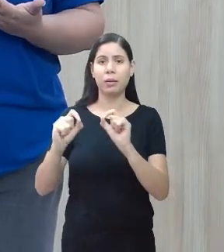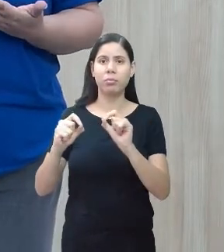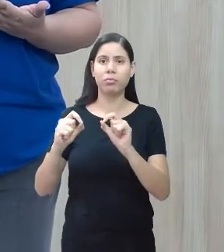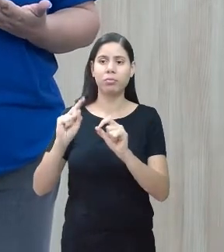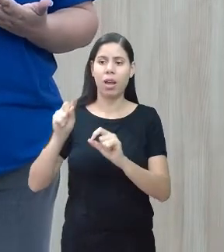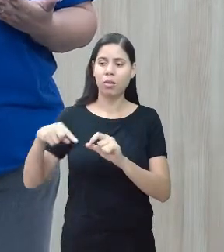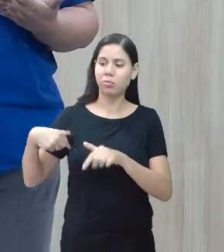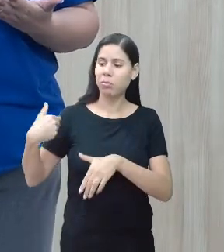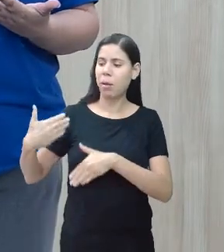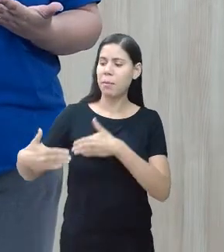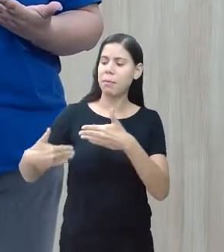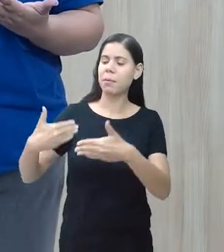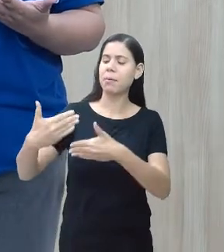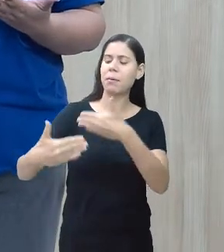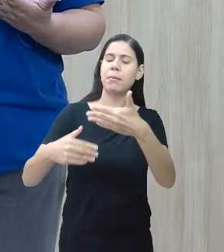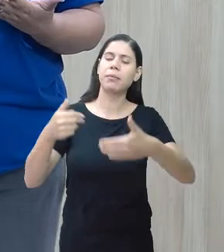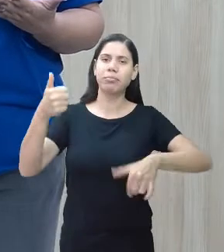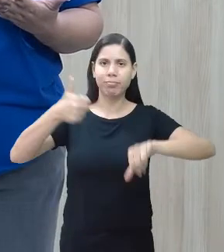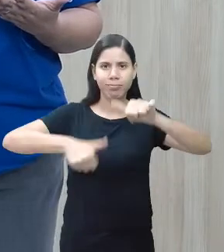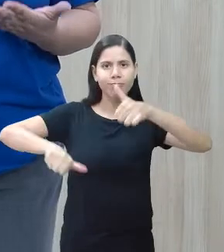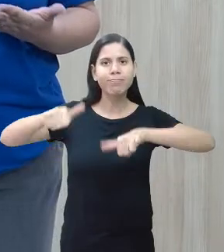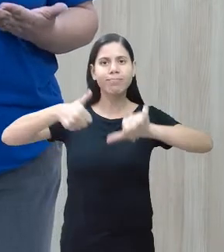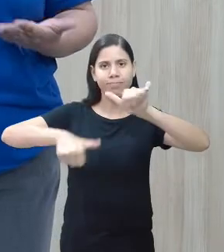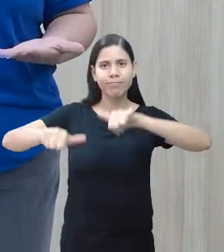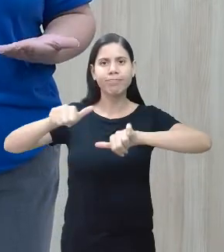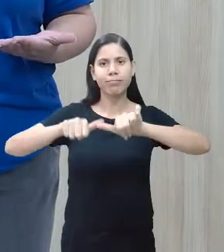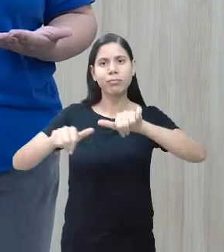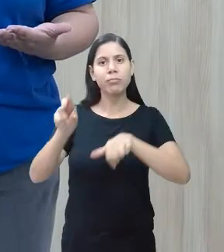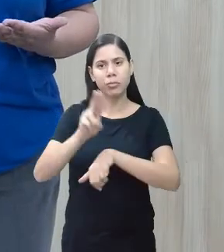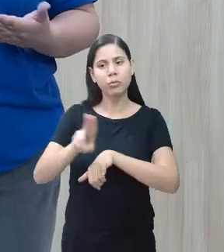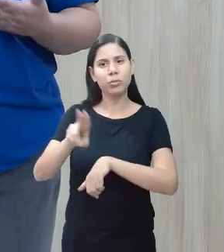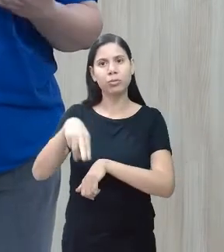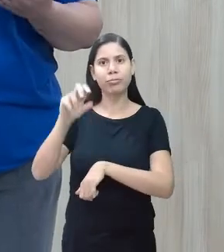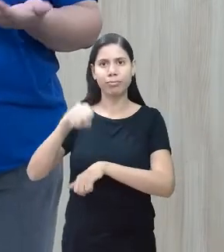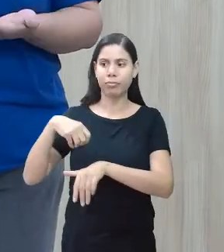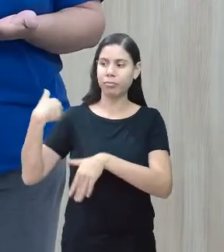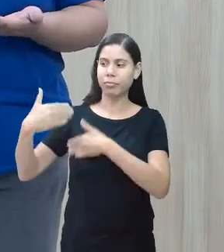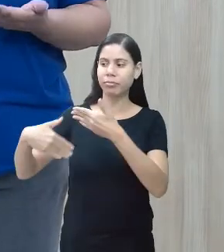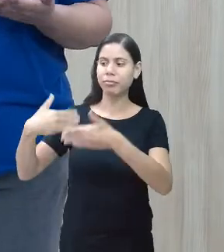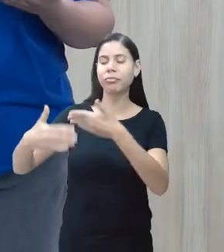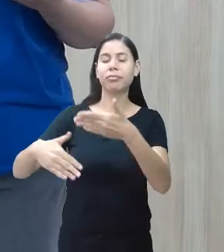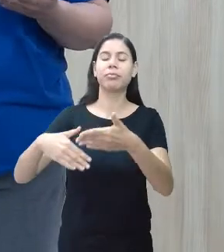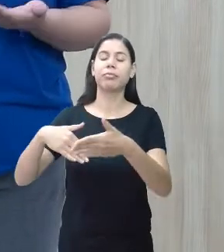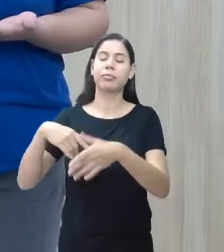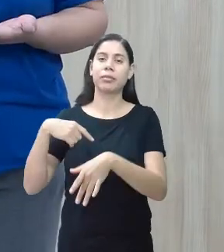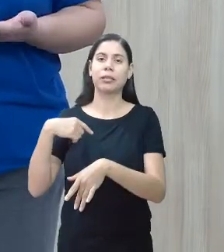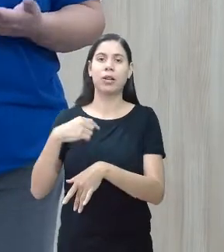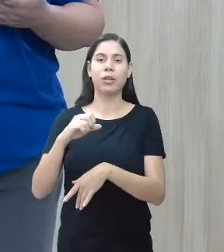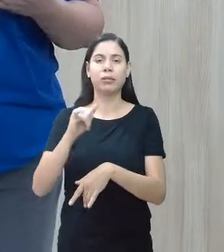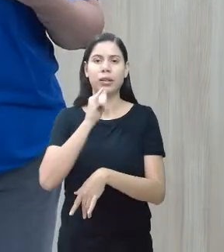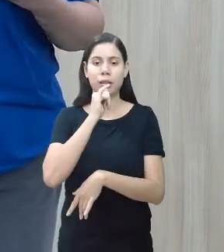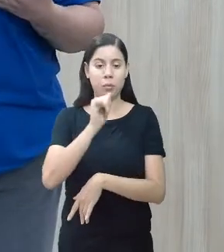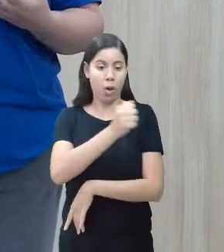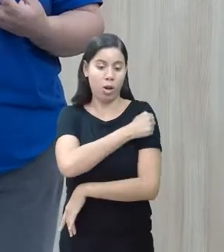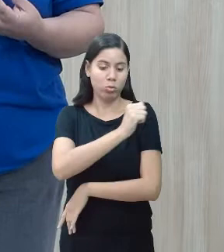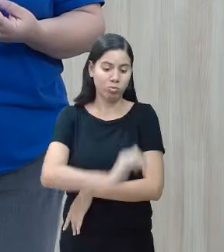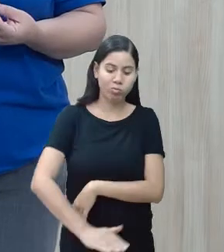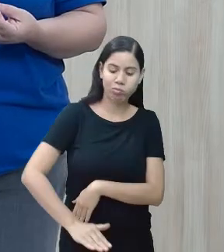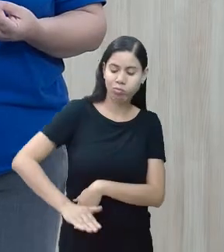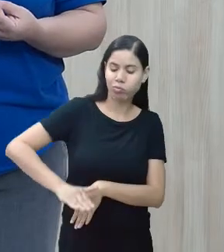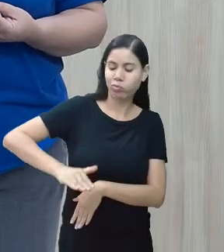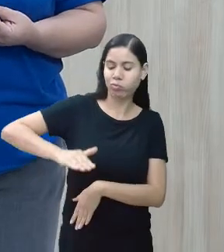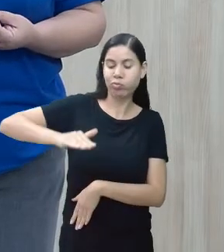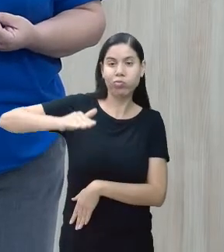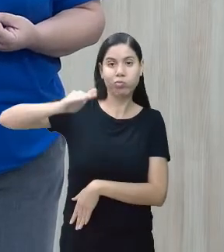avaliação, não é? Desse uso, porque à medida que o estudante cresce, que ele vai